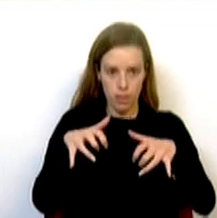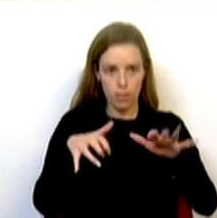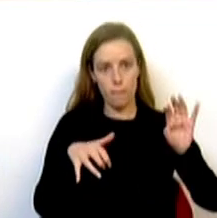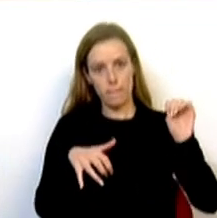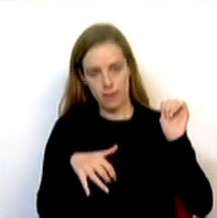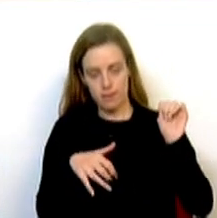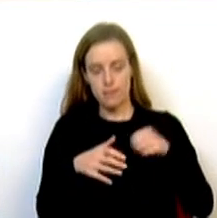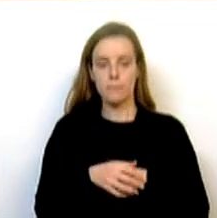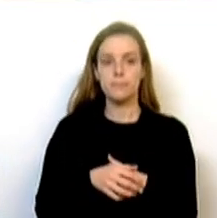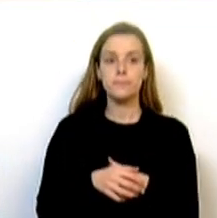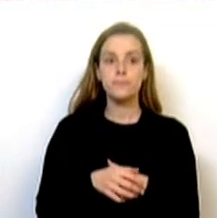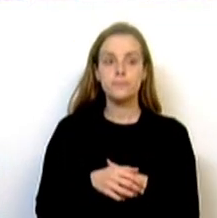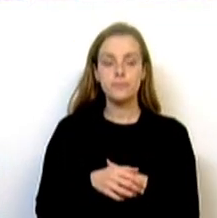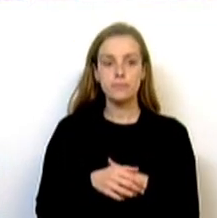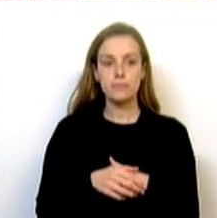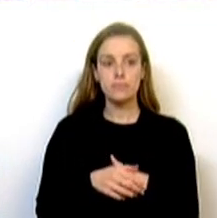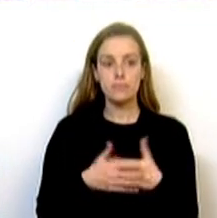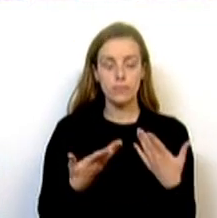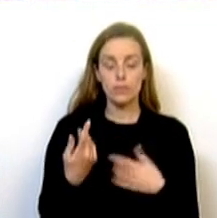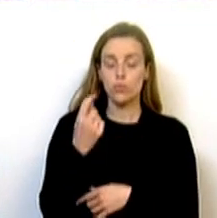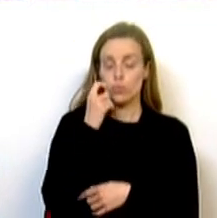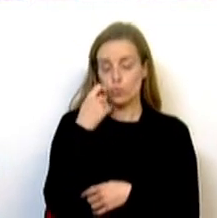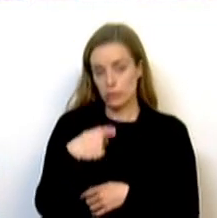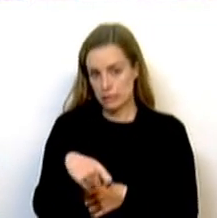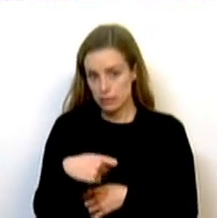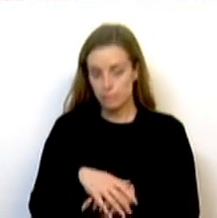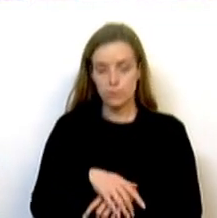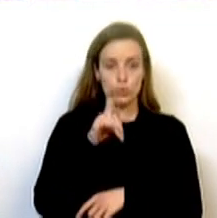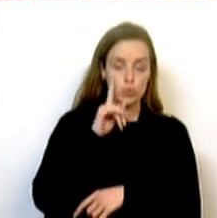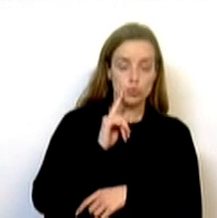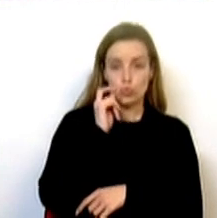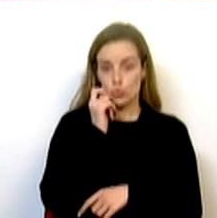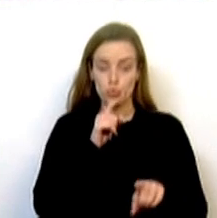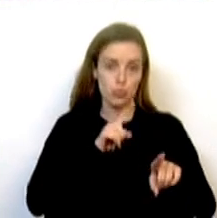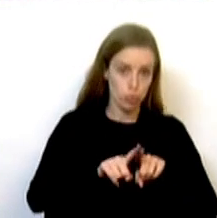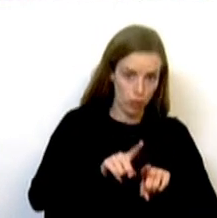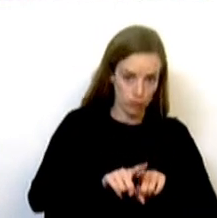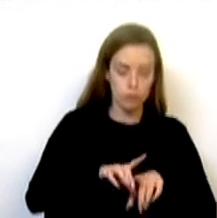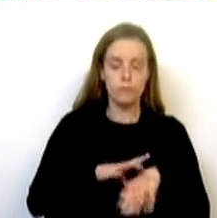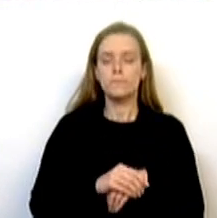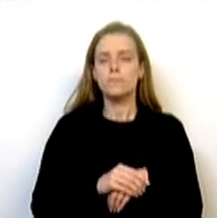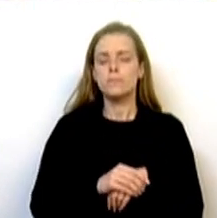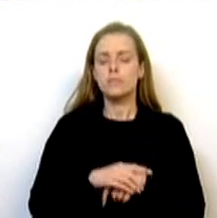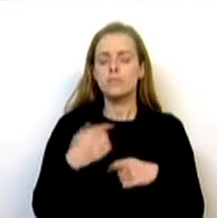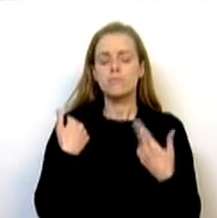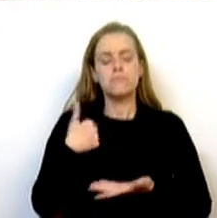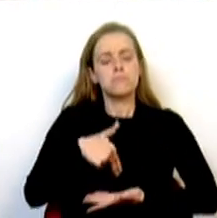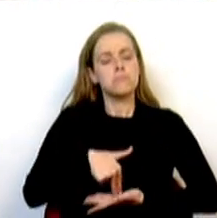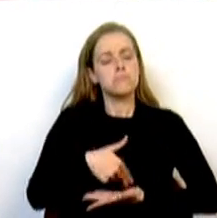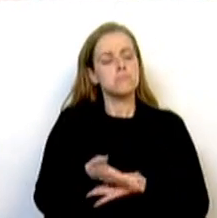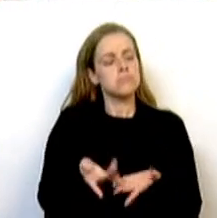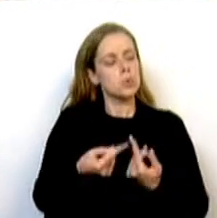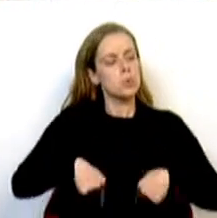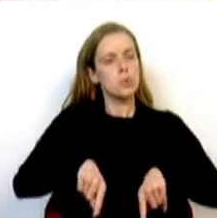Sr. Presidente, Sras. e Srs. Deputados, Estamos aqui reunidos